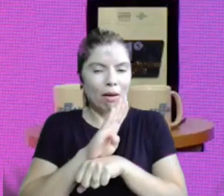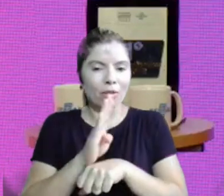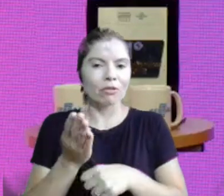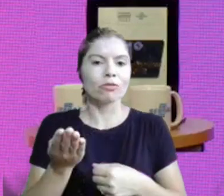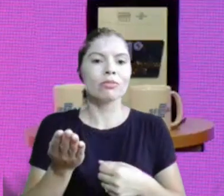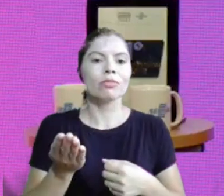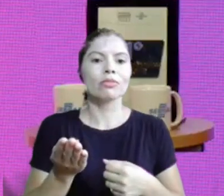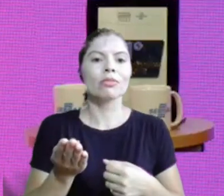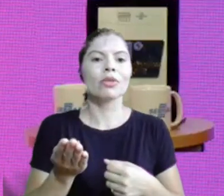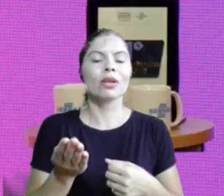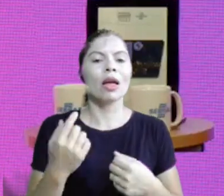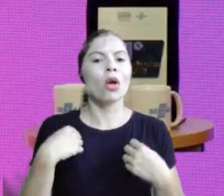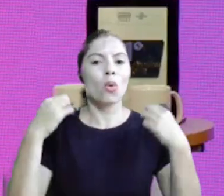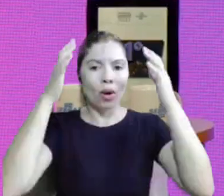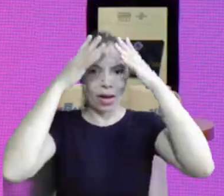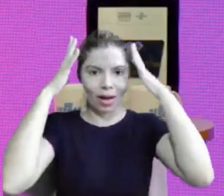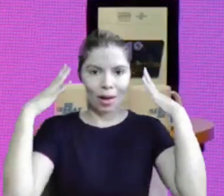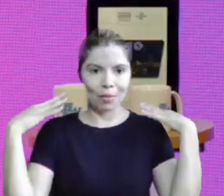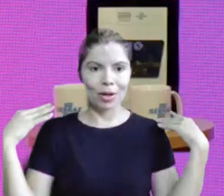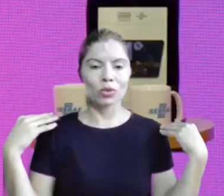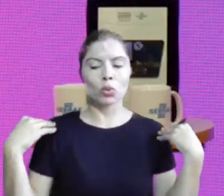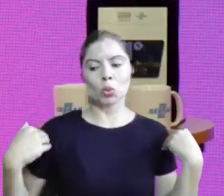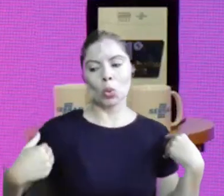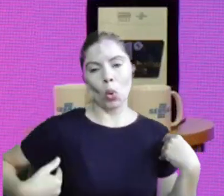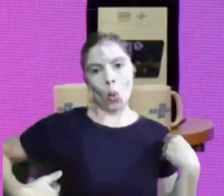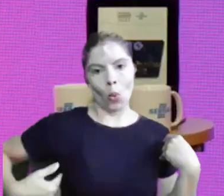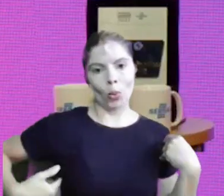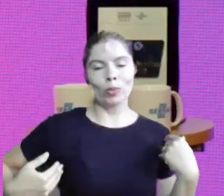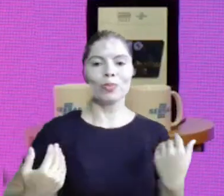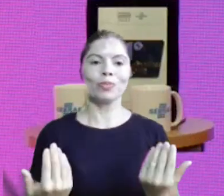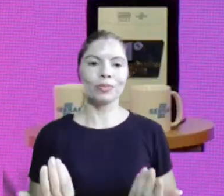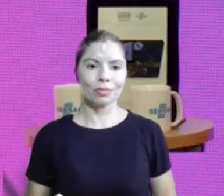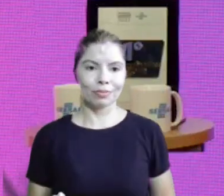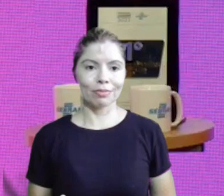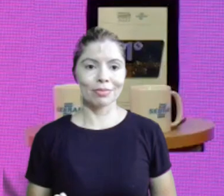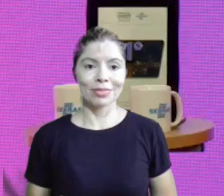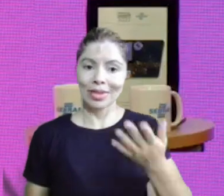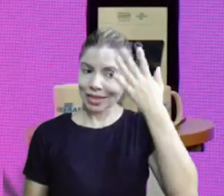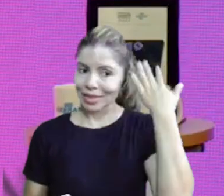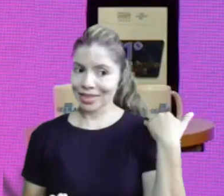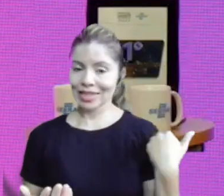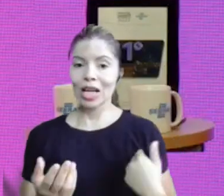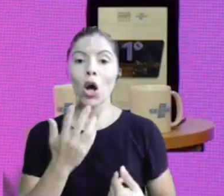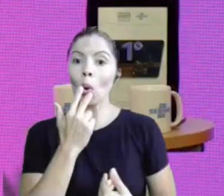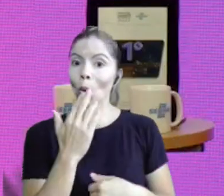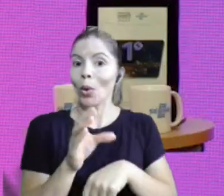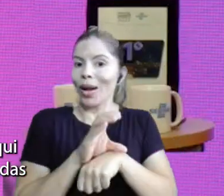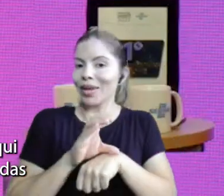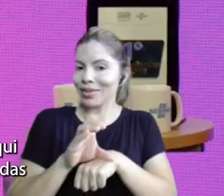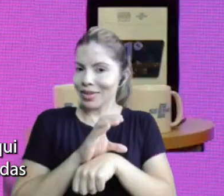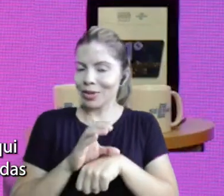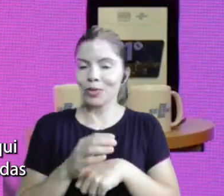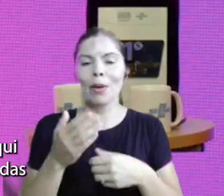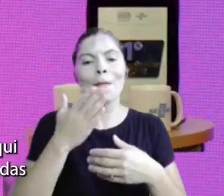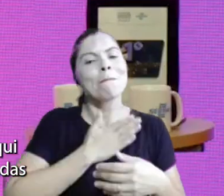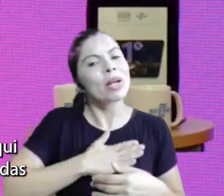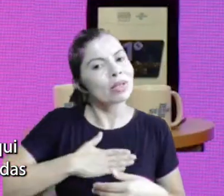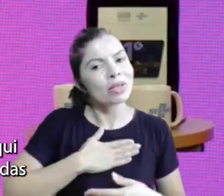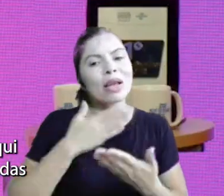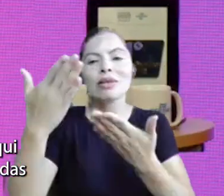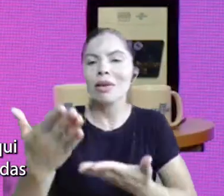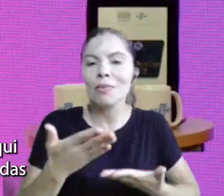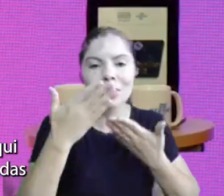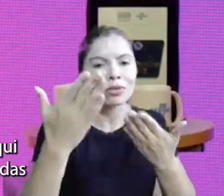e uso cabelos longos. Estamos aí com cabelos castanhos, então é um prazer